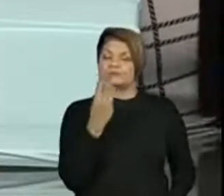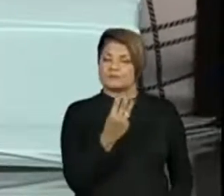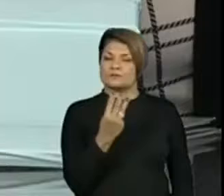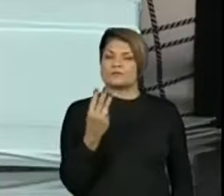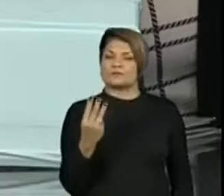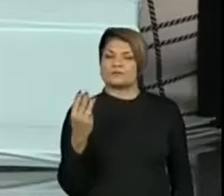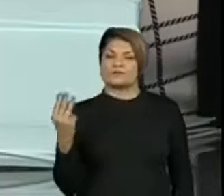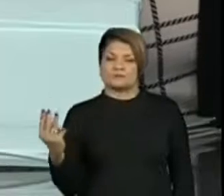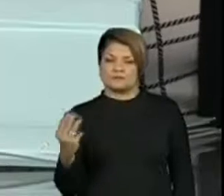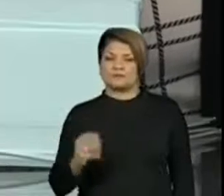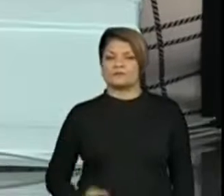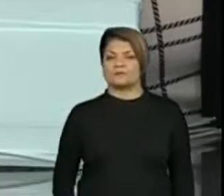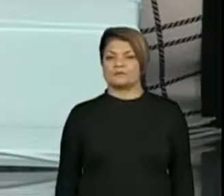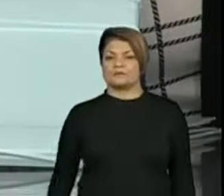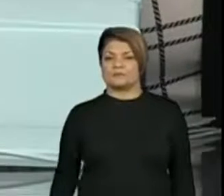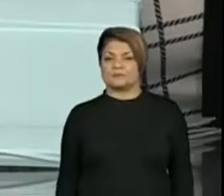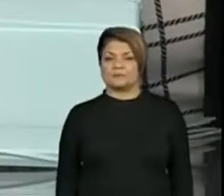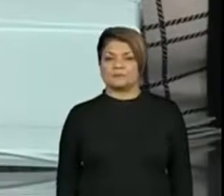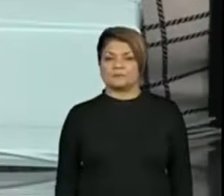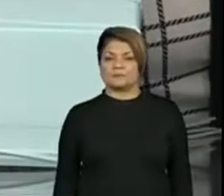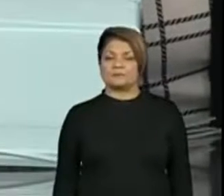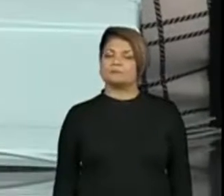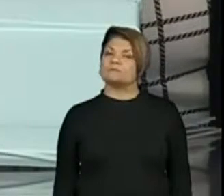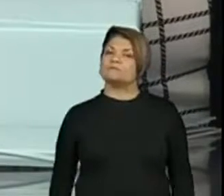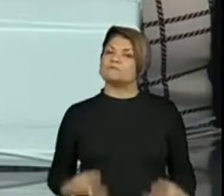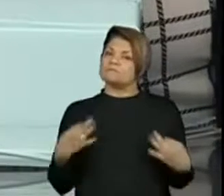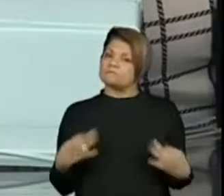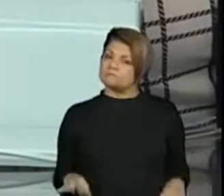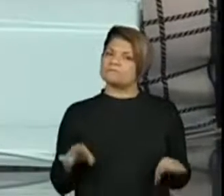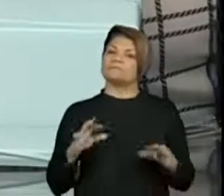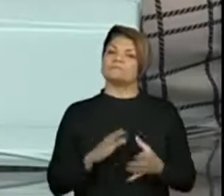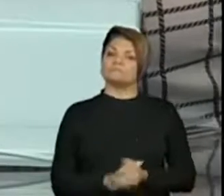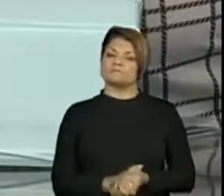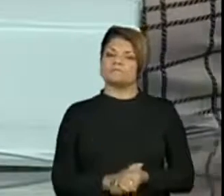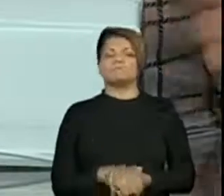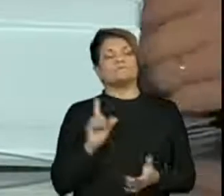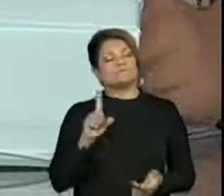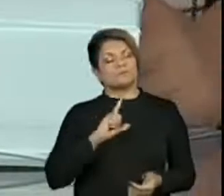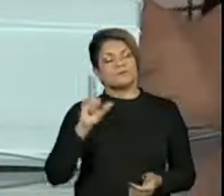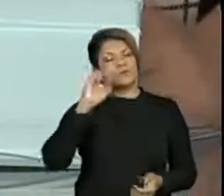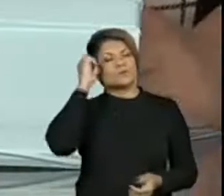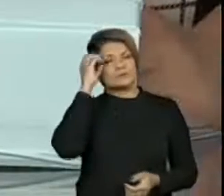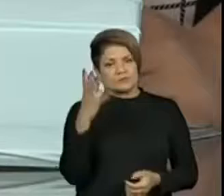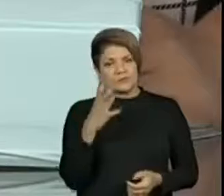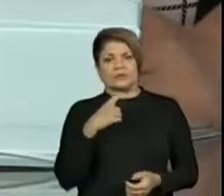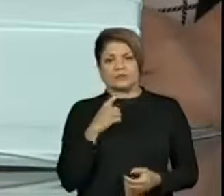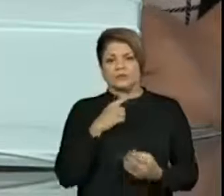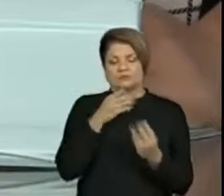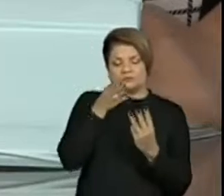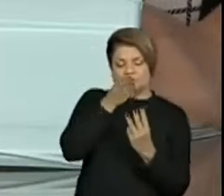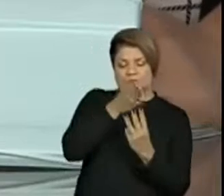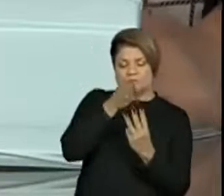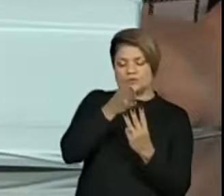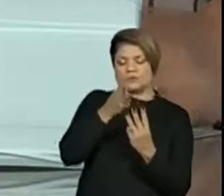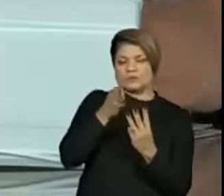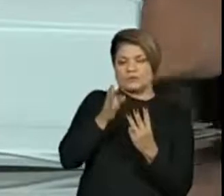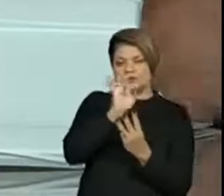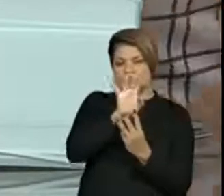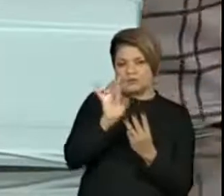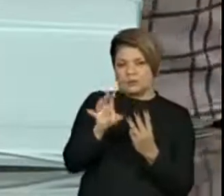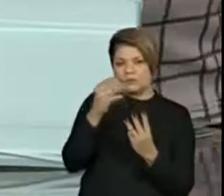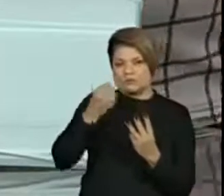333. Lembrando aí da posição de cada numeral, ok?